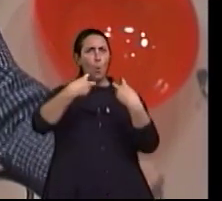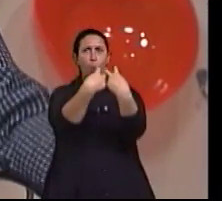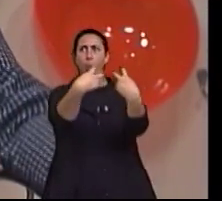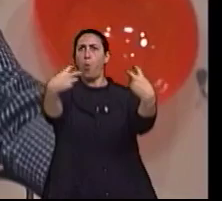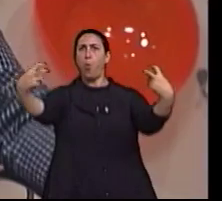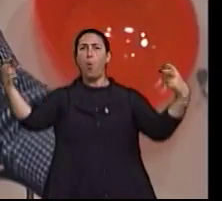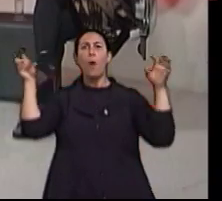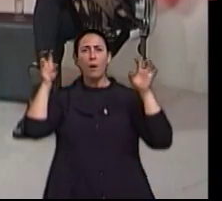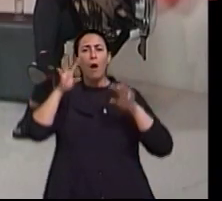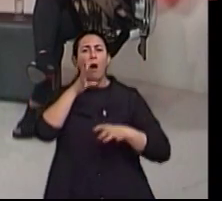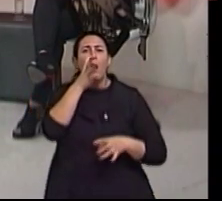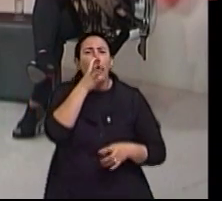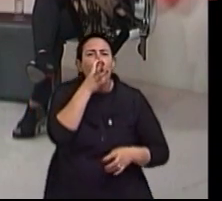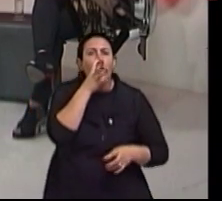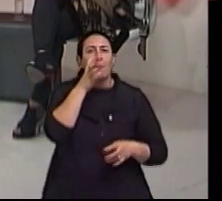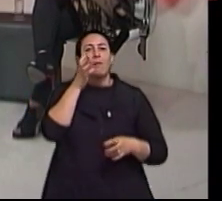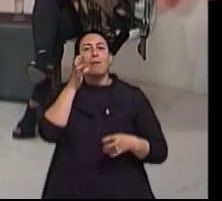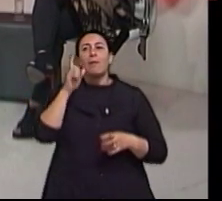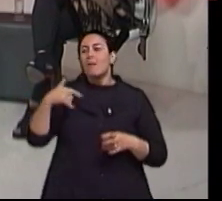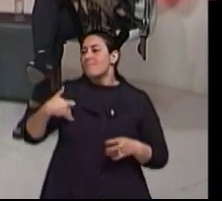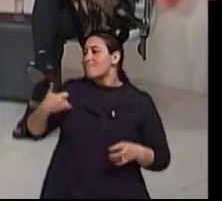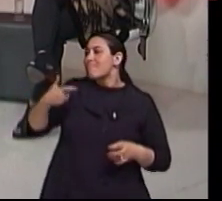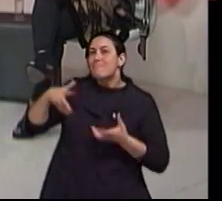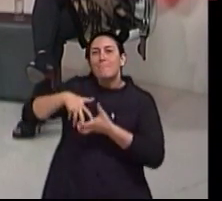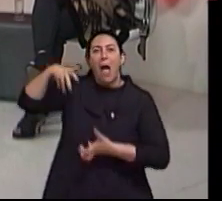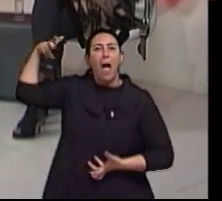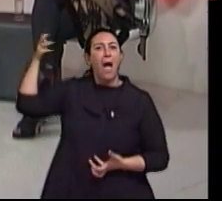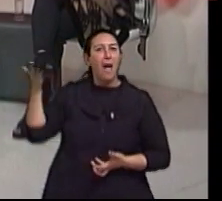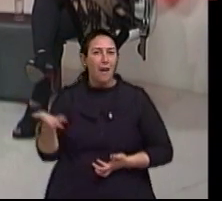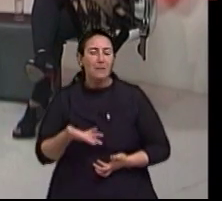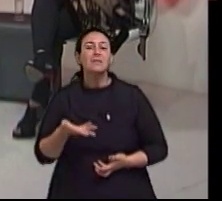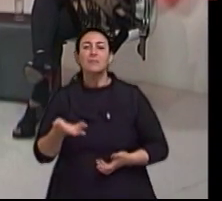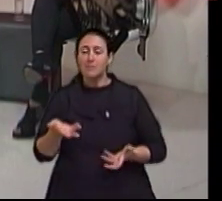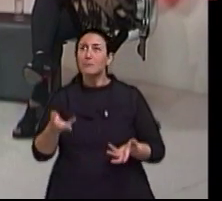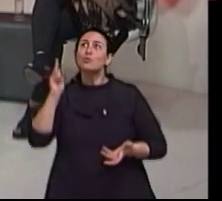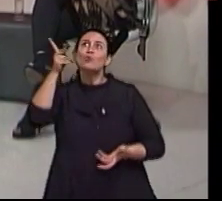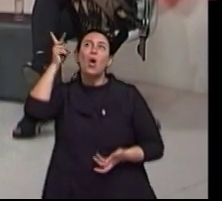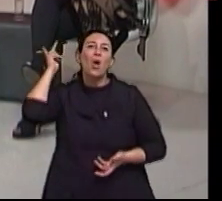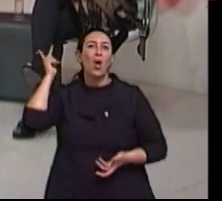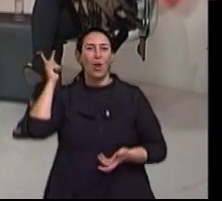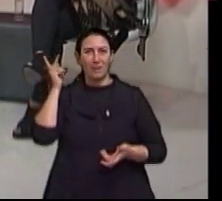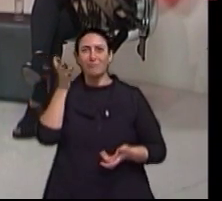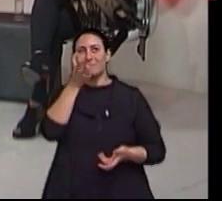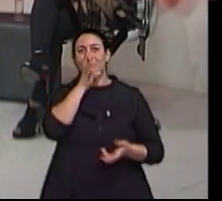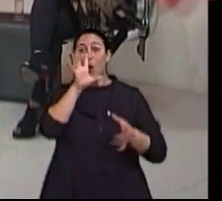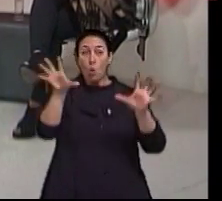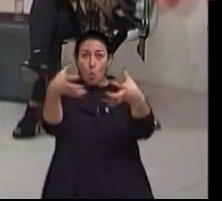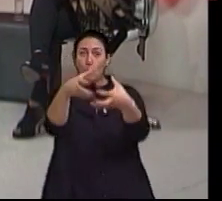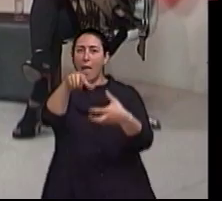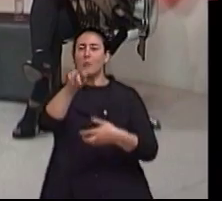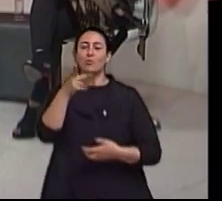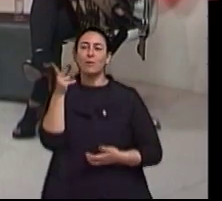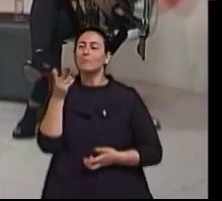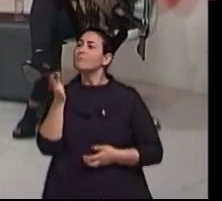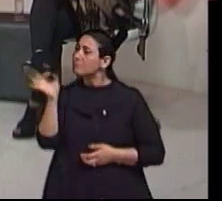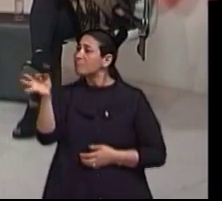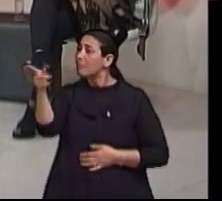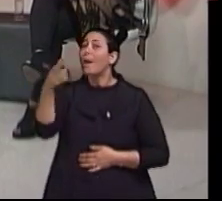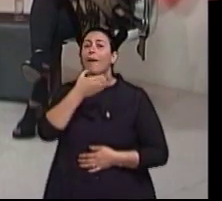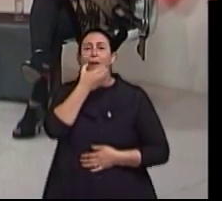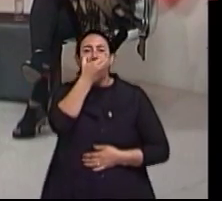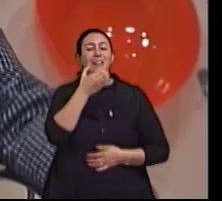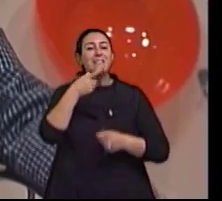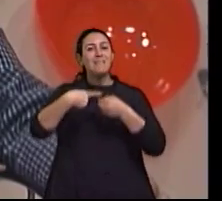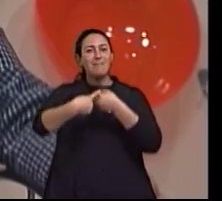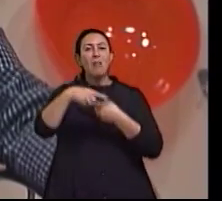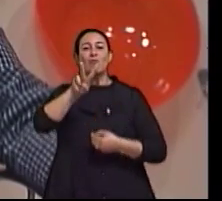que tu te lembrasse desse momento. e isso não tinha visibilidade. Até a PUC fazia. Dizia assim, não, Veranópolis tem idosos de